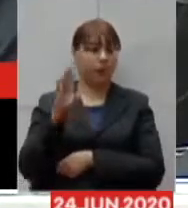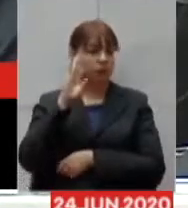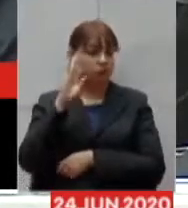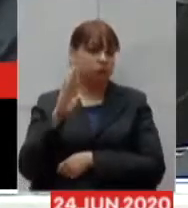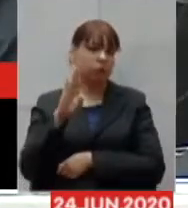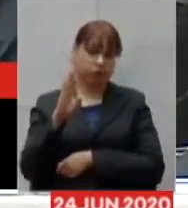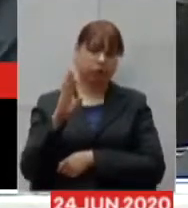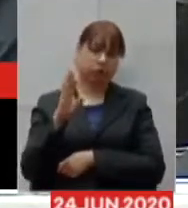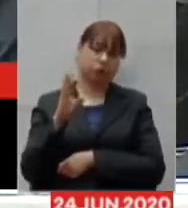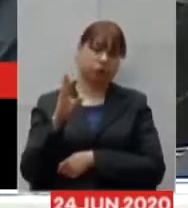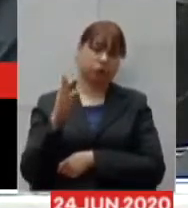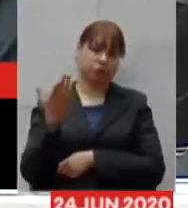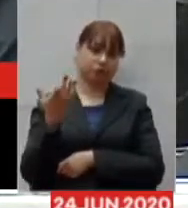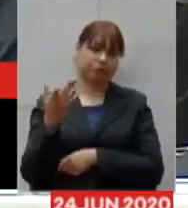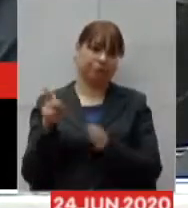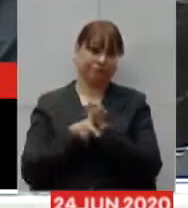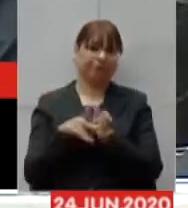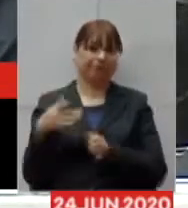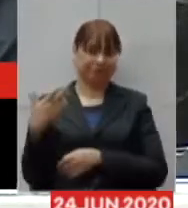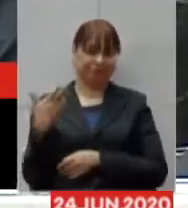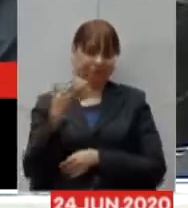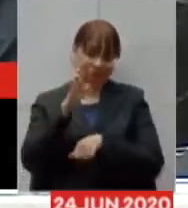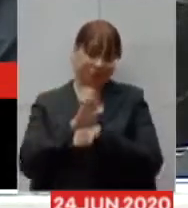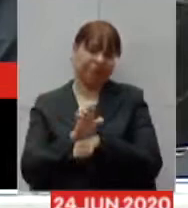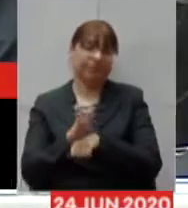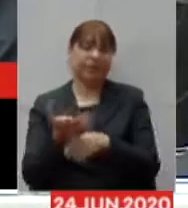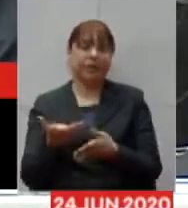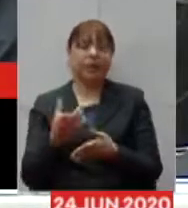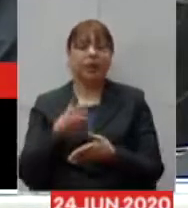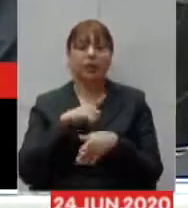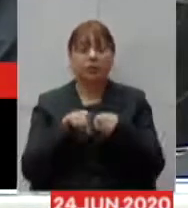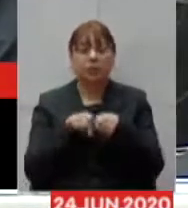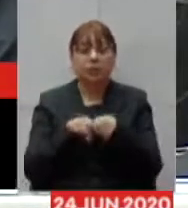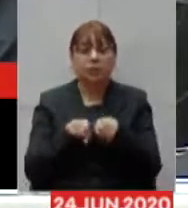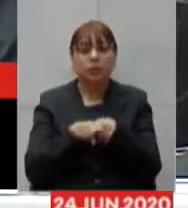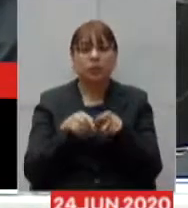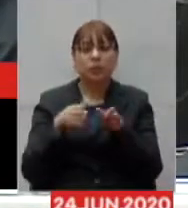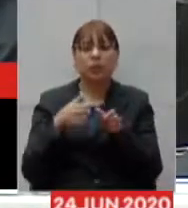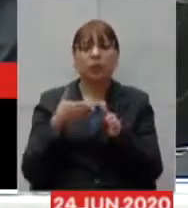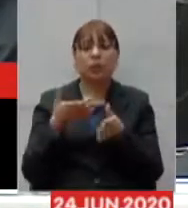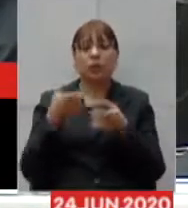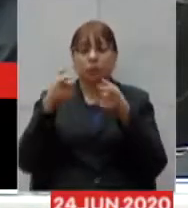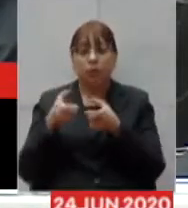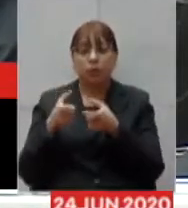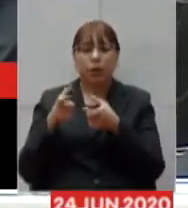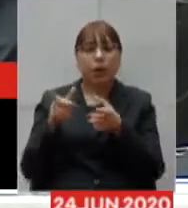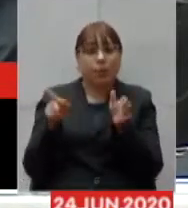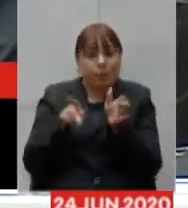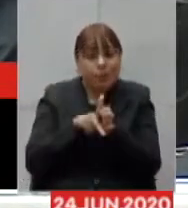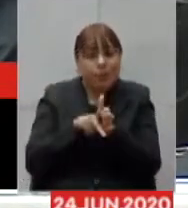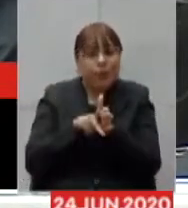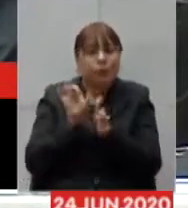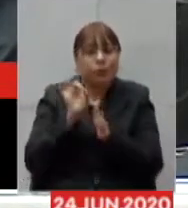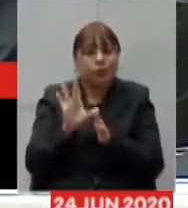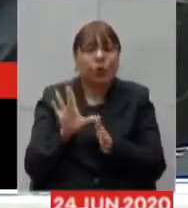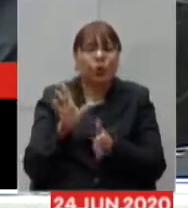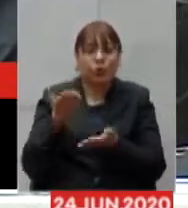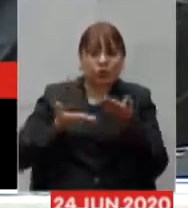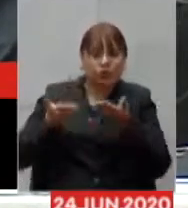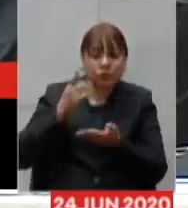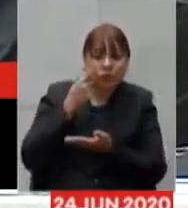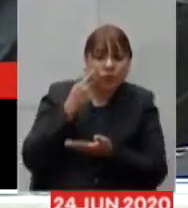Estado nós temos um ambulatório para acompanhamento de profissionais de saúde que possam ter sintomas da